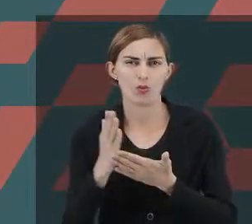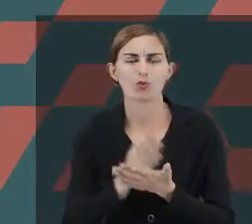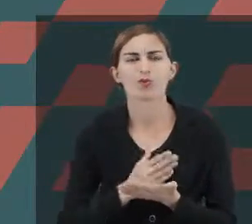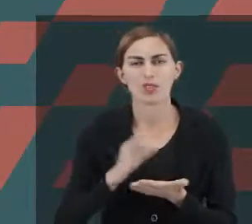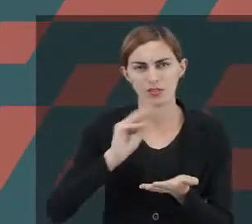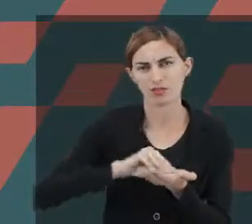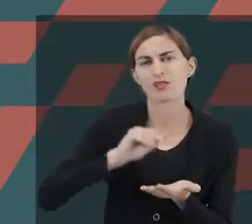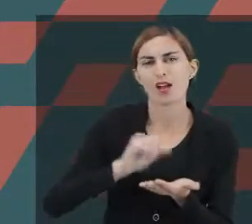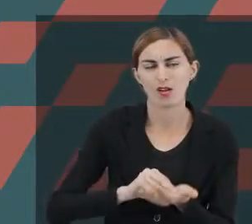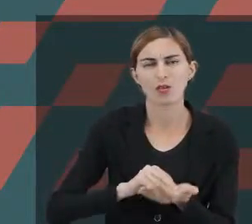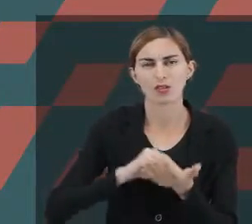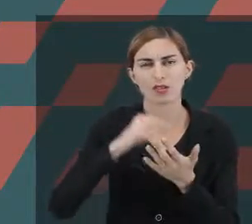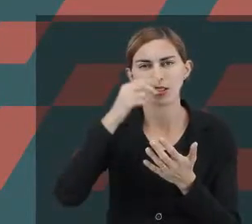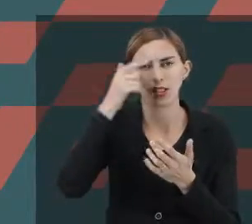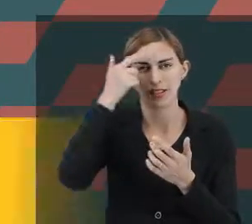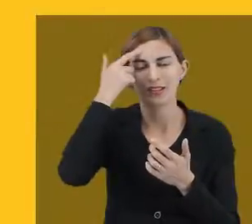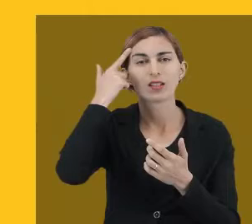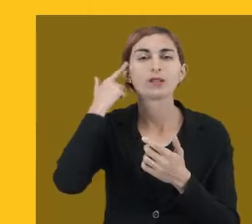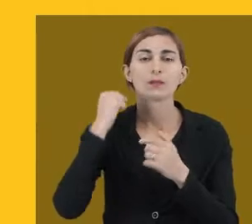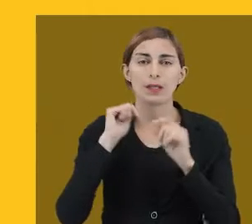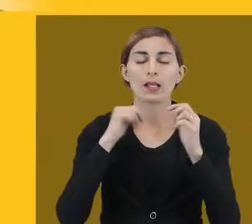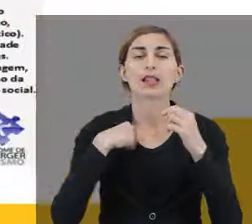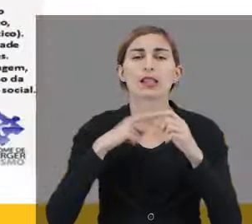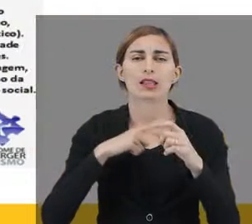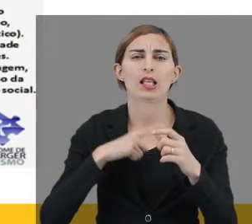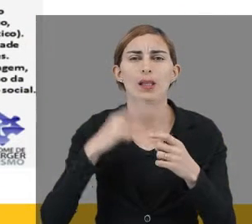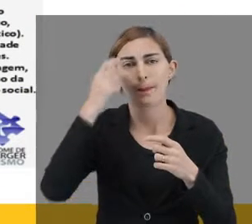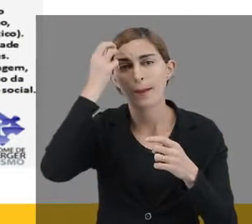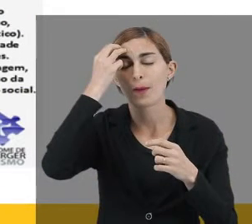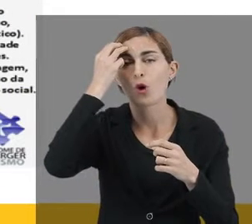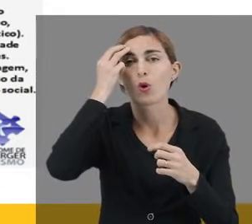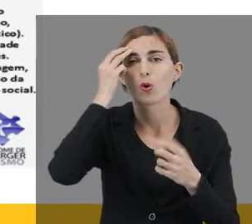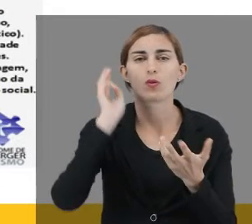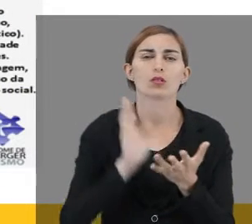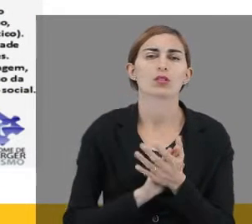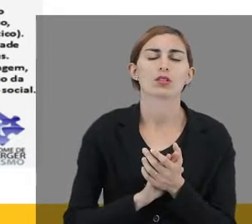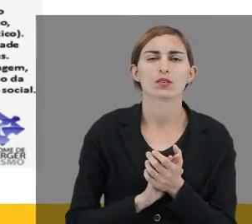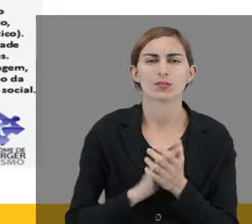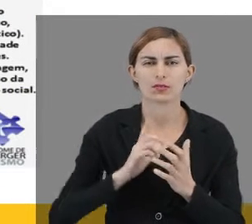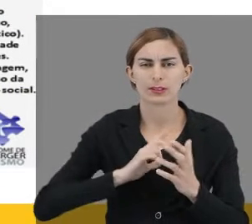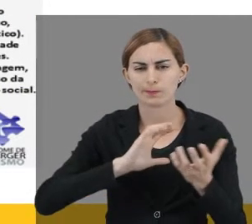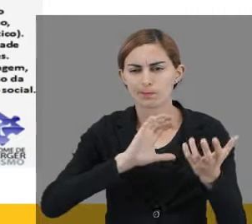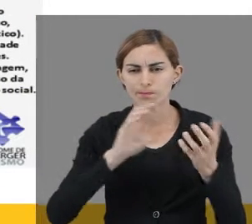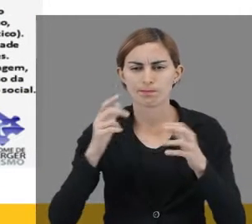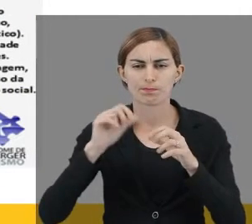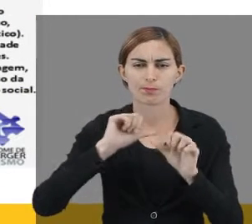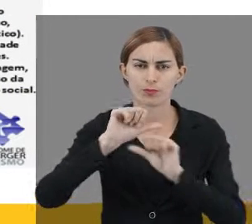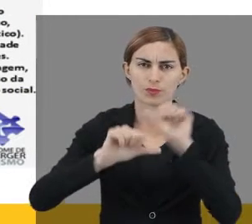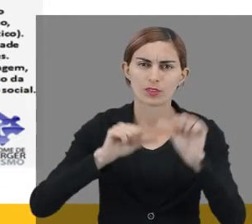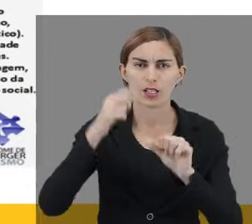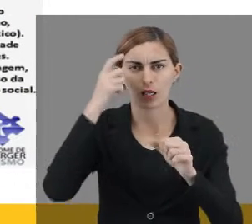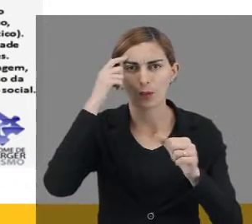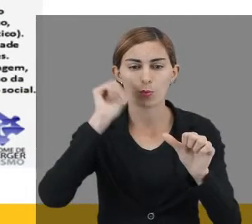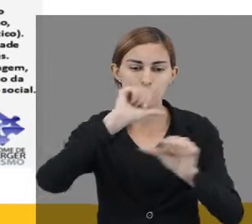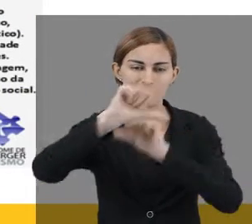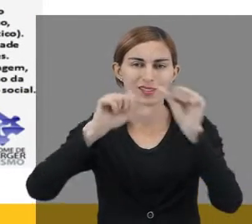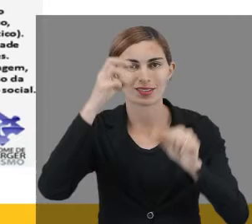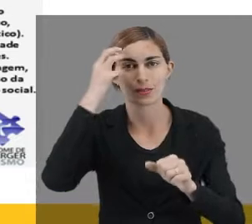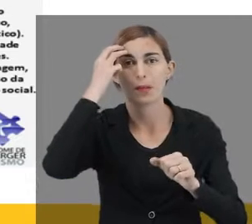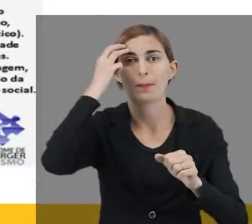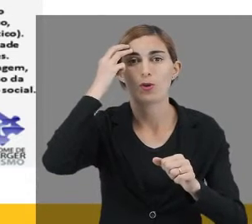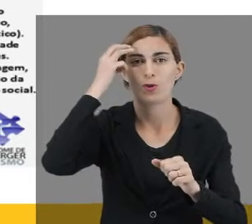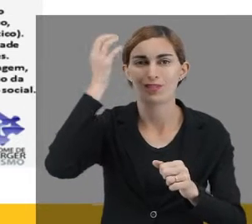comprometimentos nessa área cognitiva. Então nós temos a questão da memória. Então essas alterações da memória são